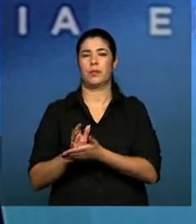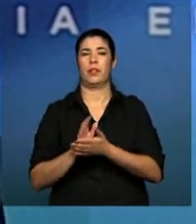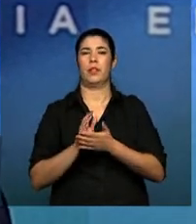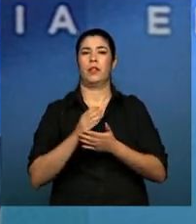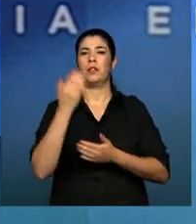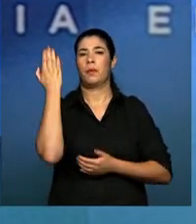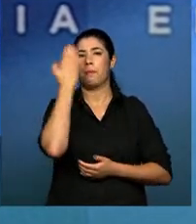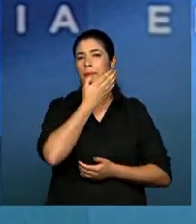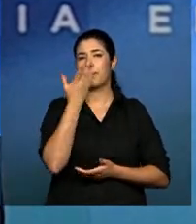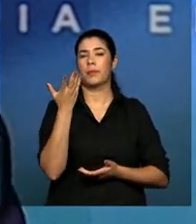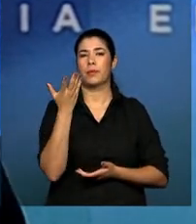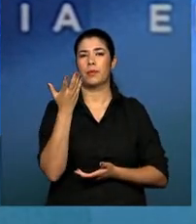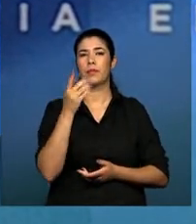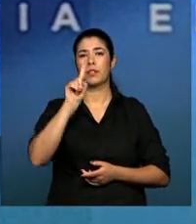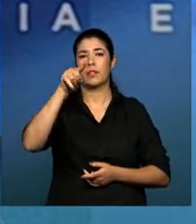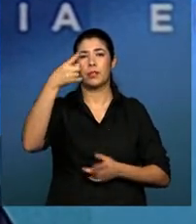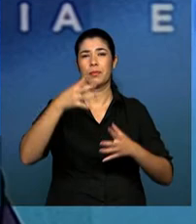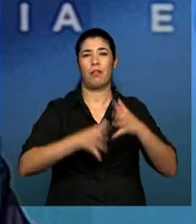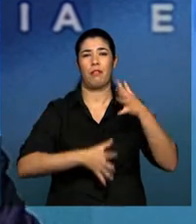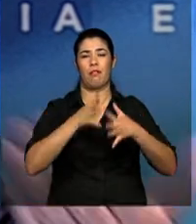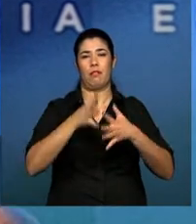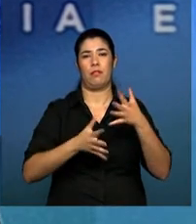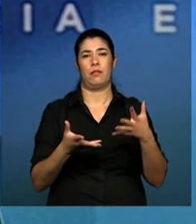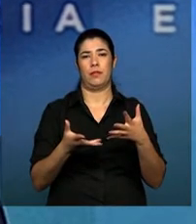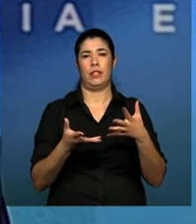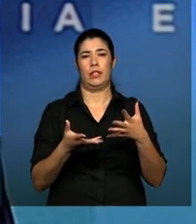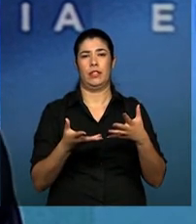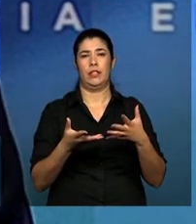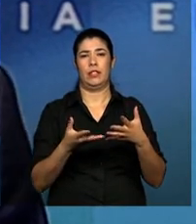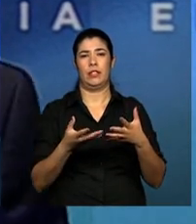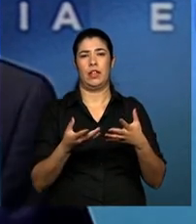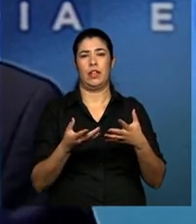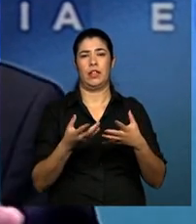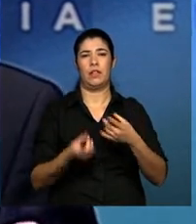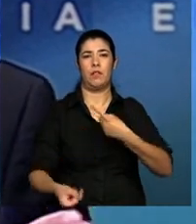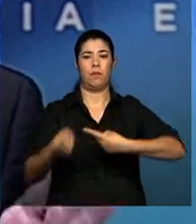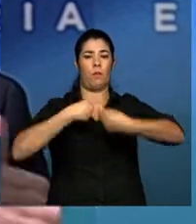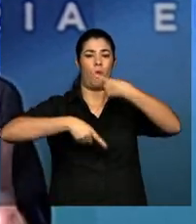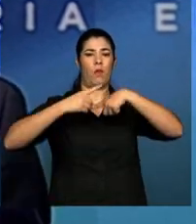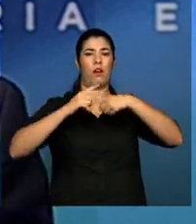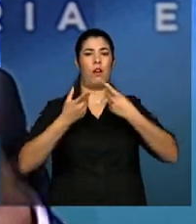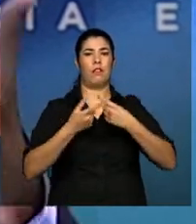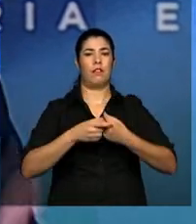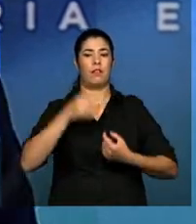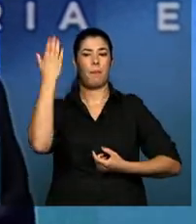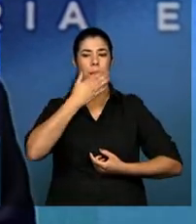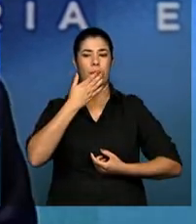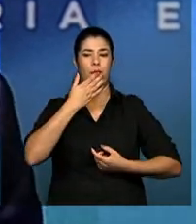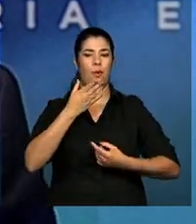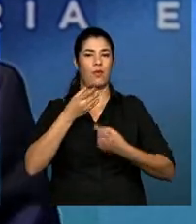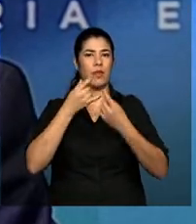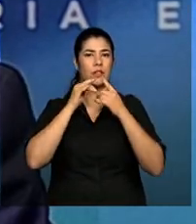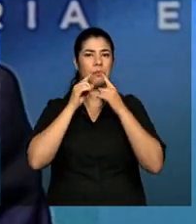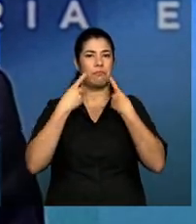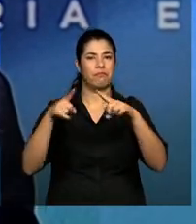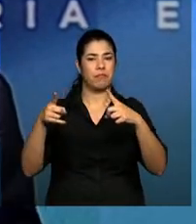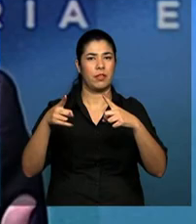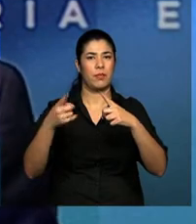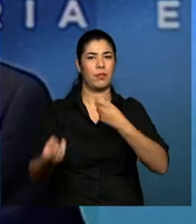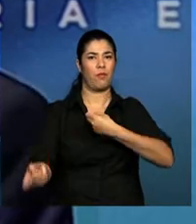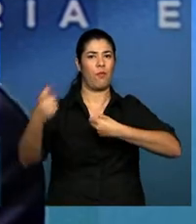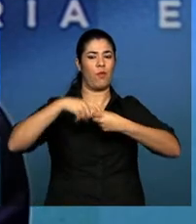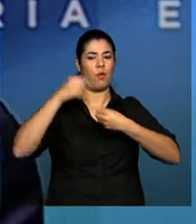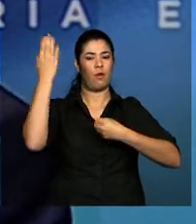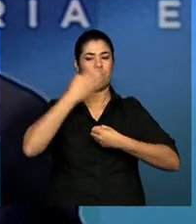informações e atrapalhar depois, se transformar contra a própria mulher. Então, nós estamos anunciando hoje a portaria